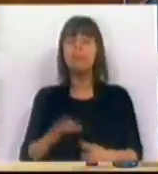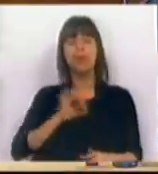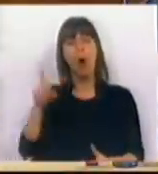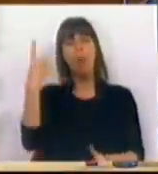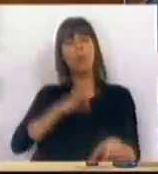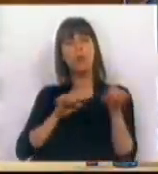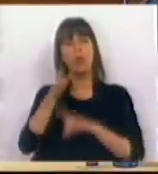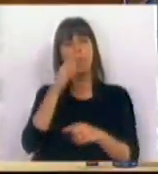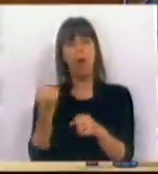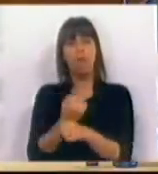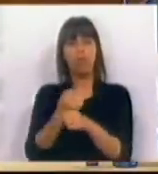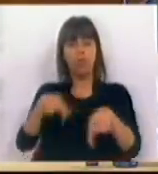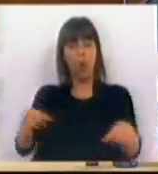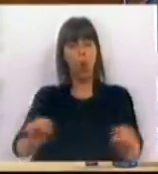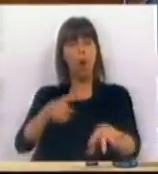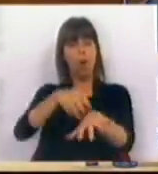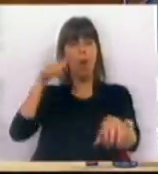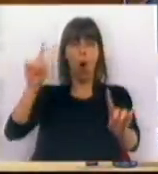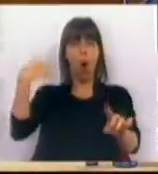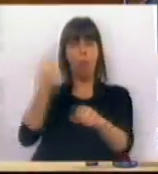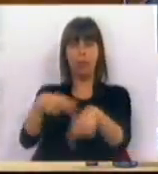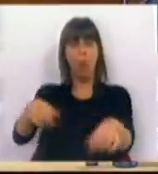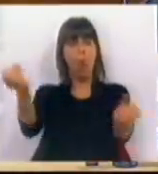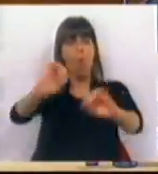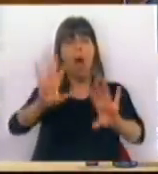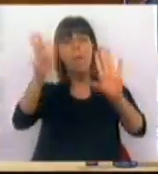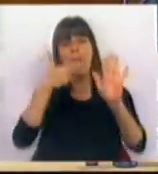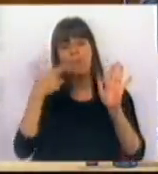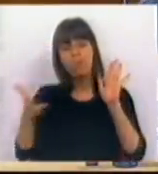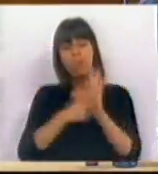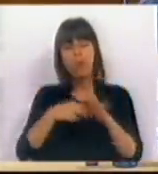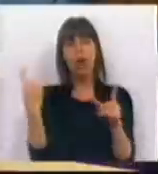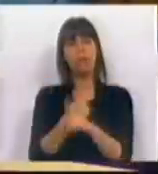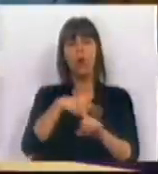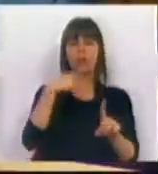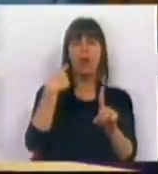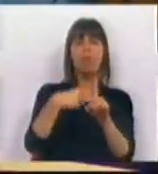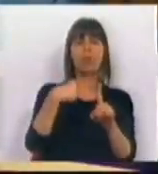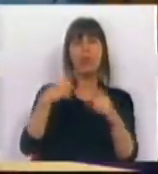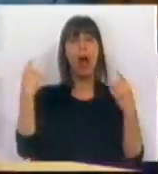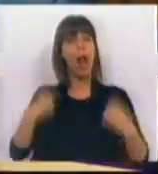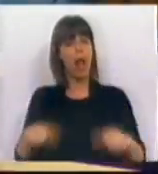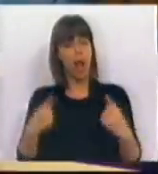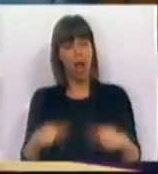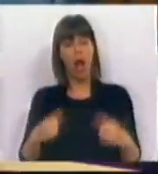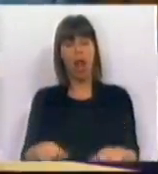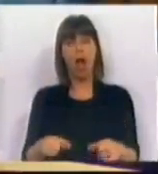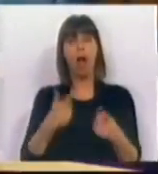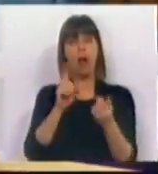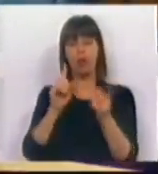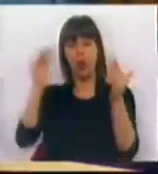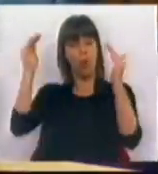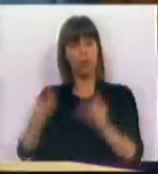o Sr. Deputado não tinha função neste Parlamento. Mas, na verdade, as coisas positivas que existem e que não